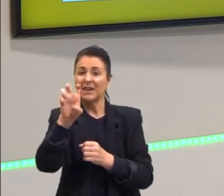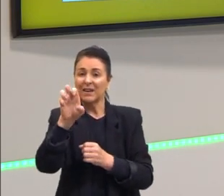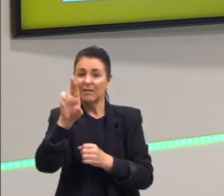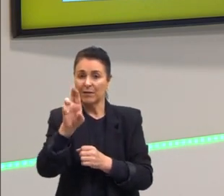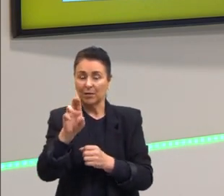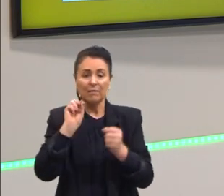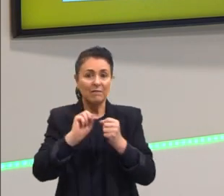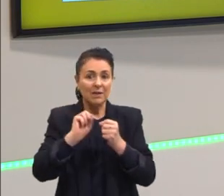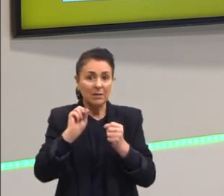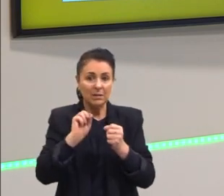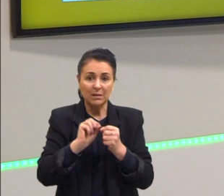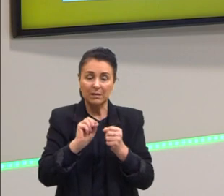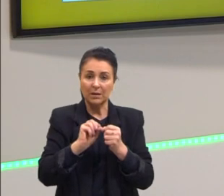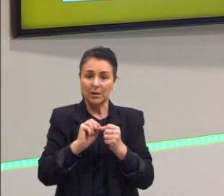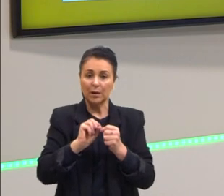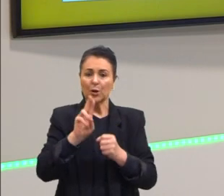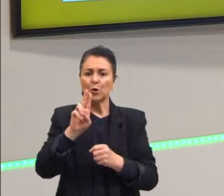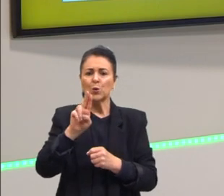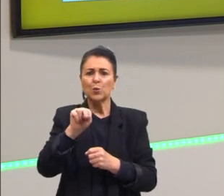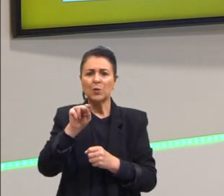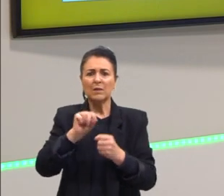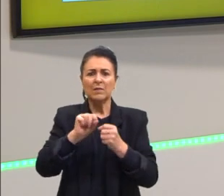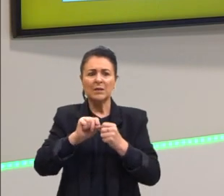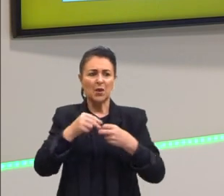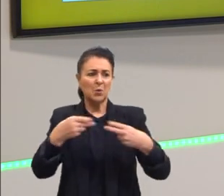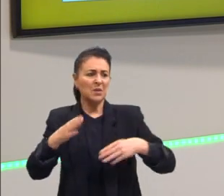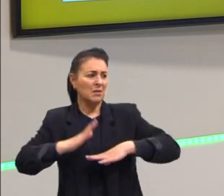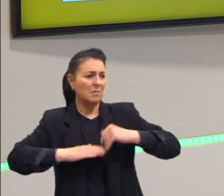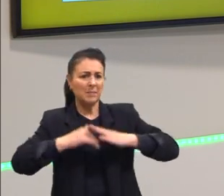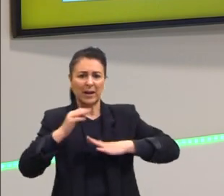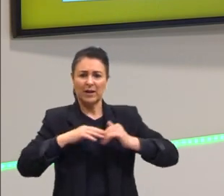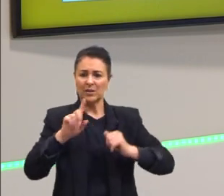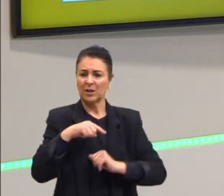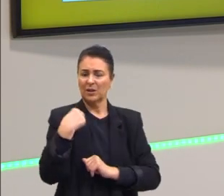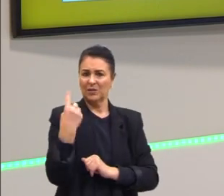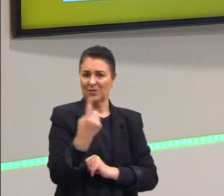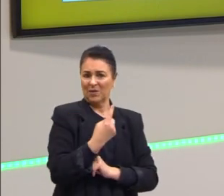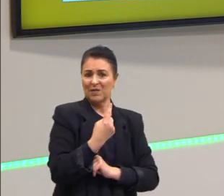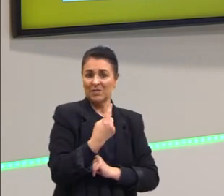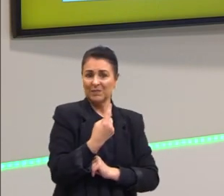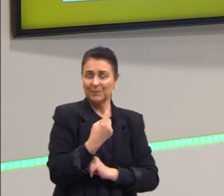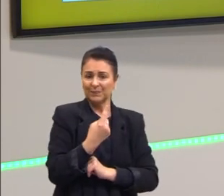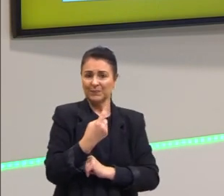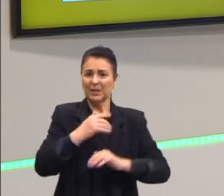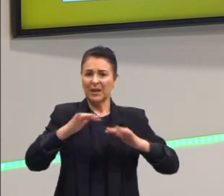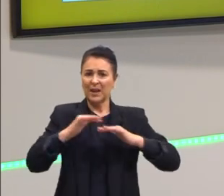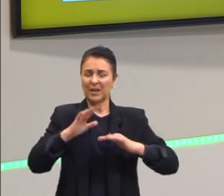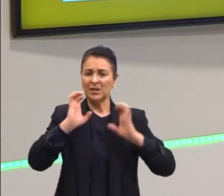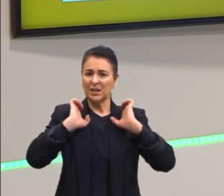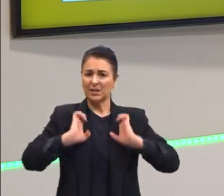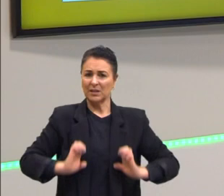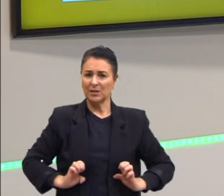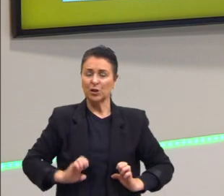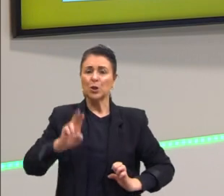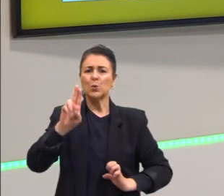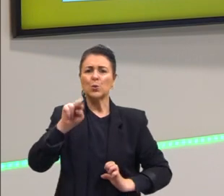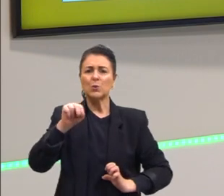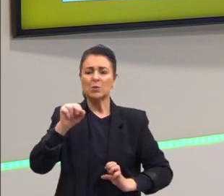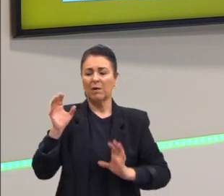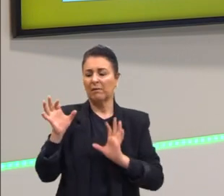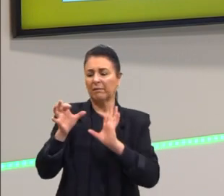Nunca, a nossa ação prática, por isso a crítica à razão prática, a nossa ação, a ética, nunca